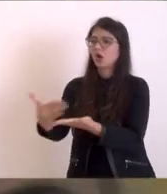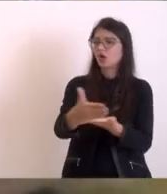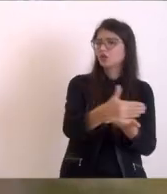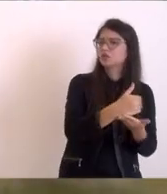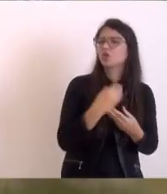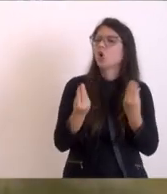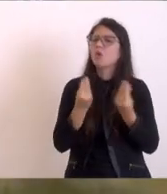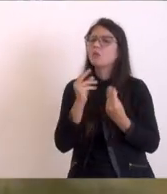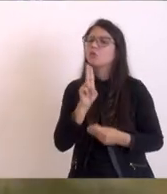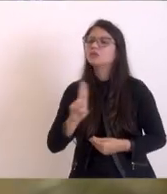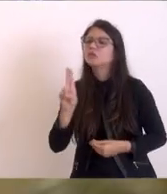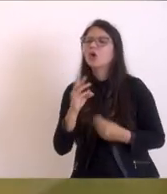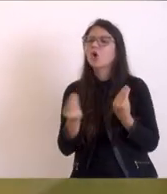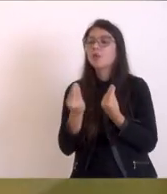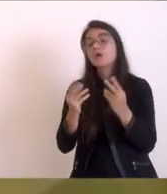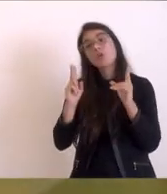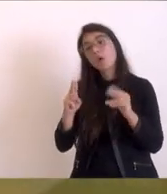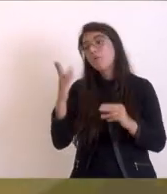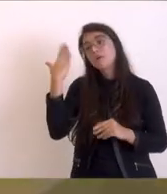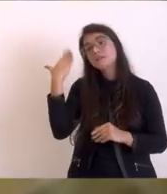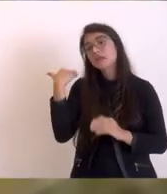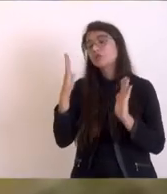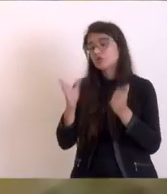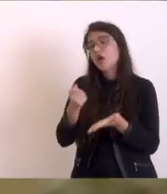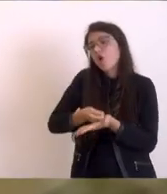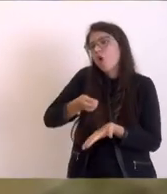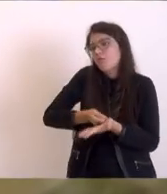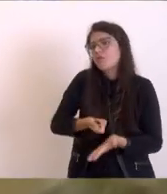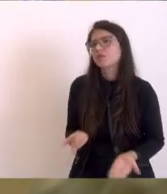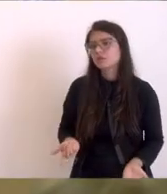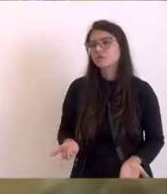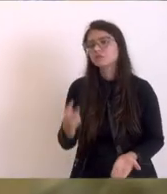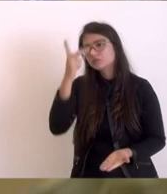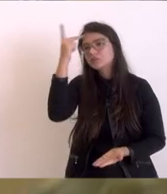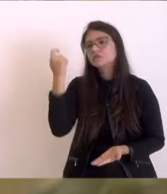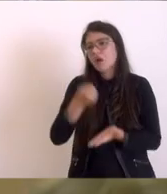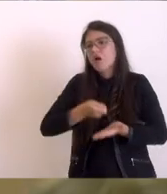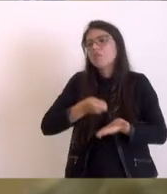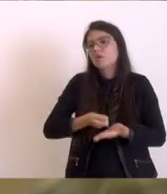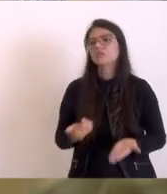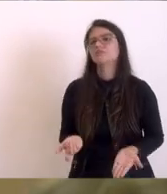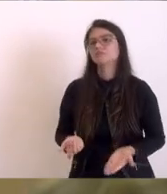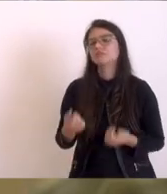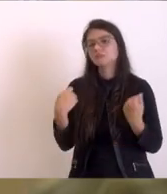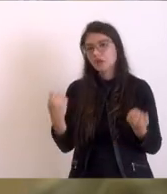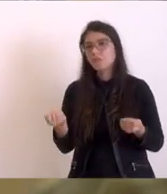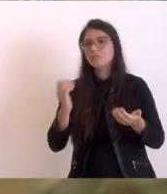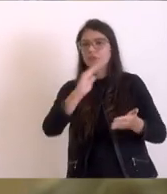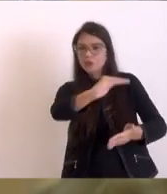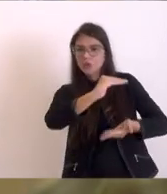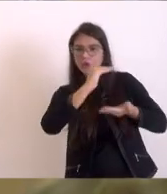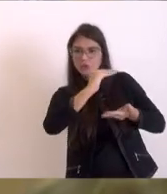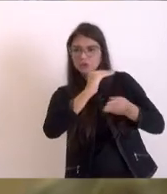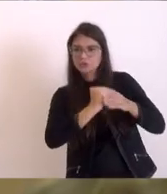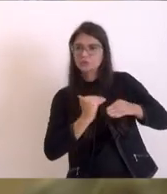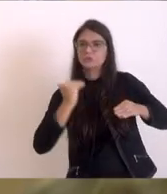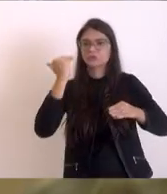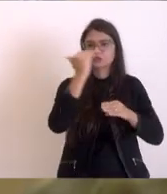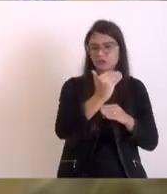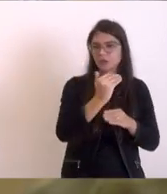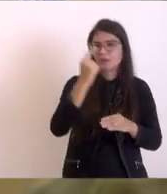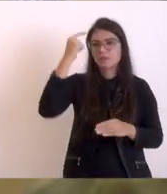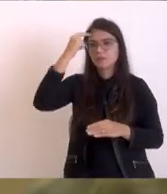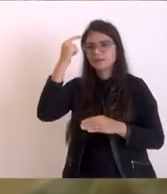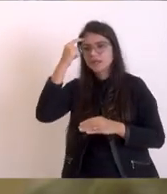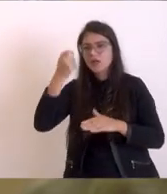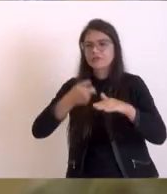foi cobrado. Então, se pensar em fundo soberano, se pensar em guardar uma coisa, um valor para ser